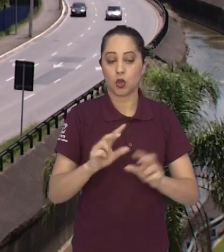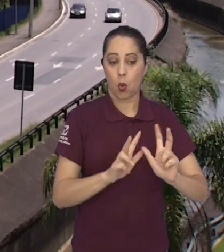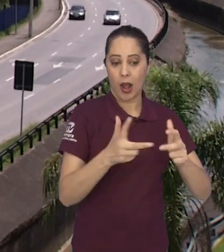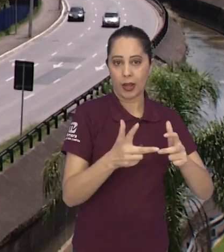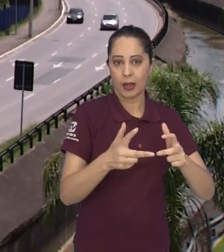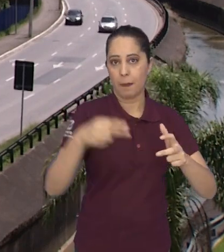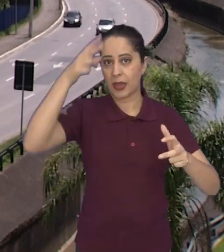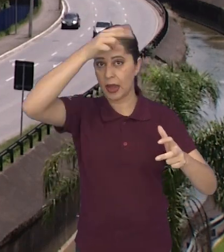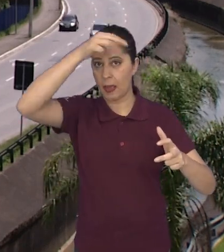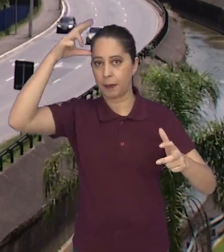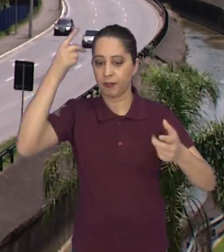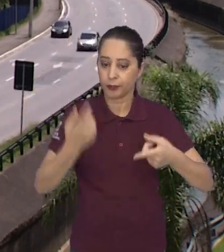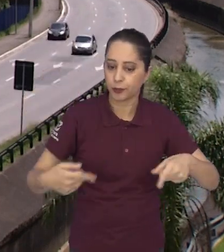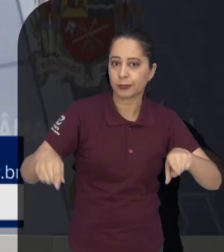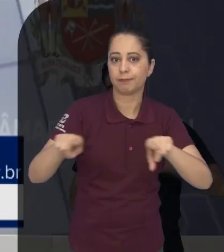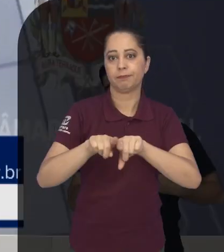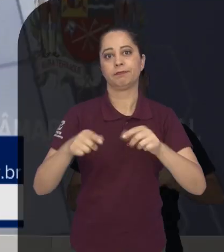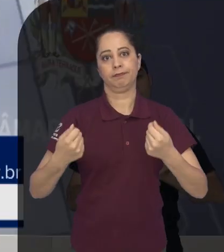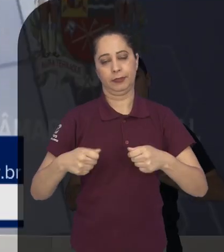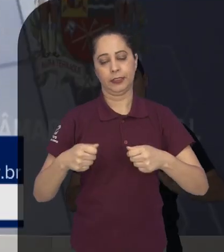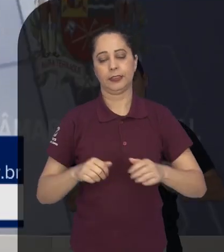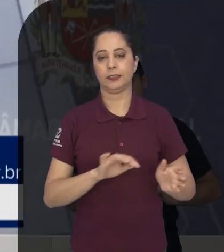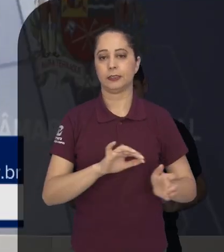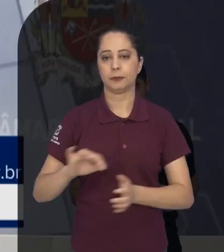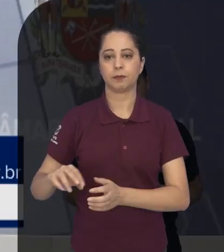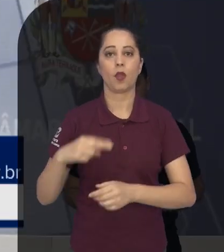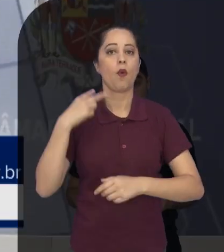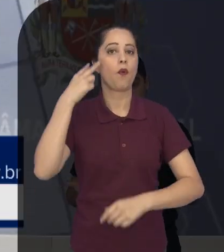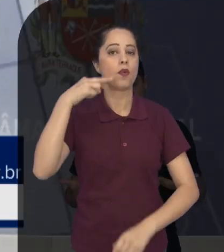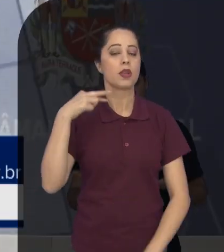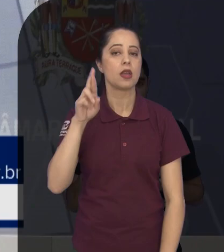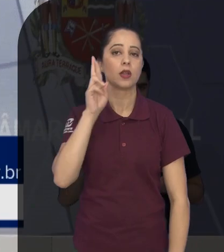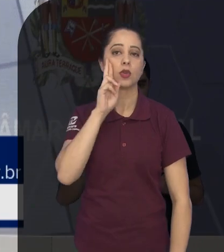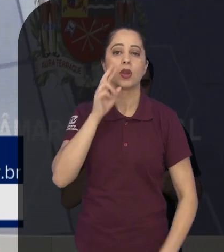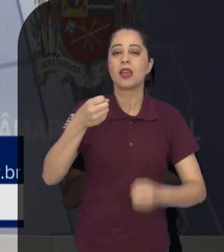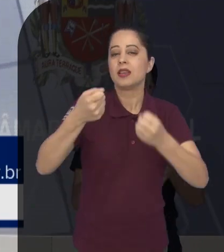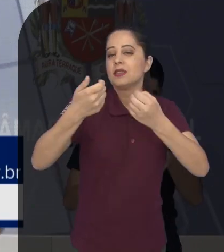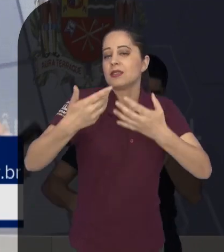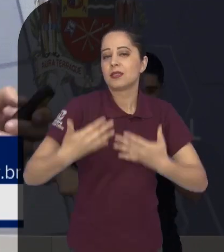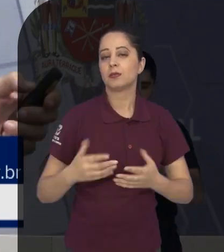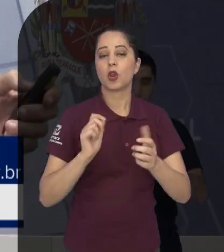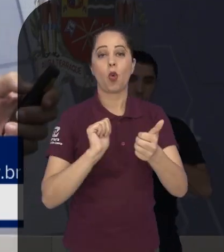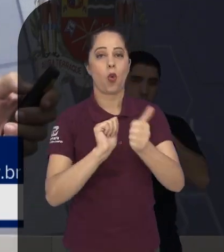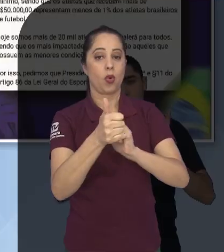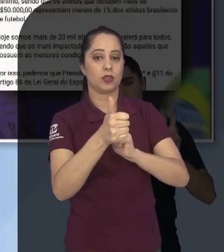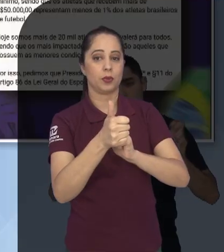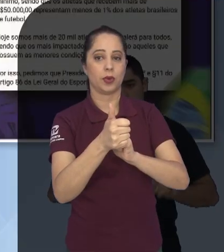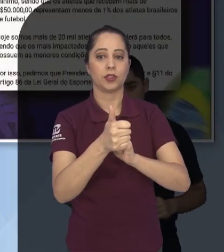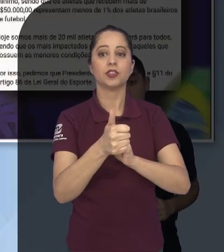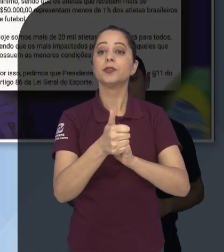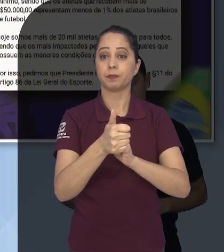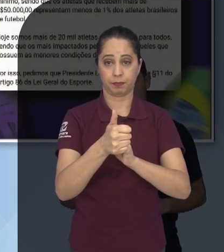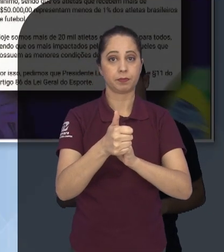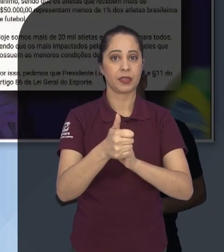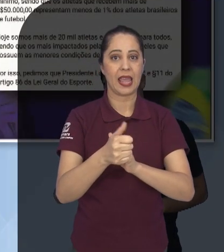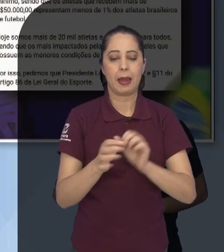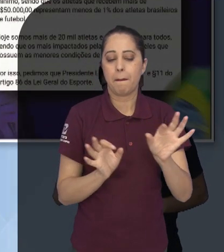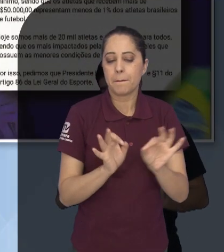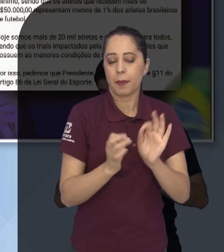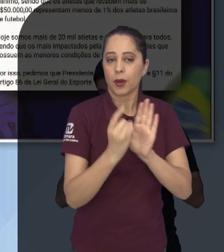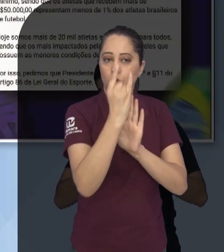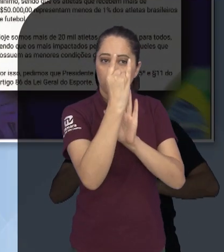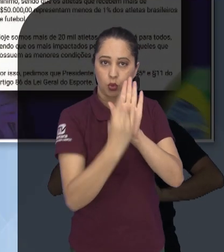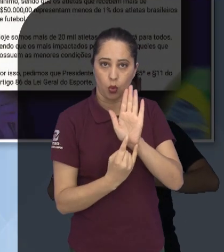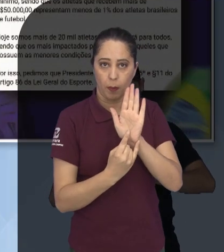entre a Câmara e o Poder Público. Já o vereador Renato Santiago trouxe o esporte para o debate. Ele mencionou que fez um